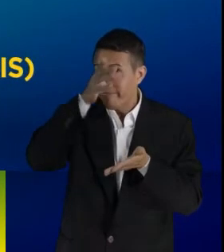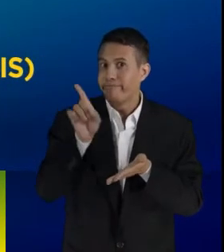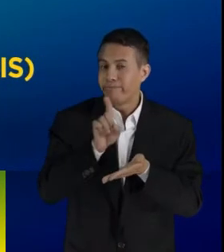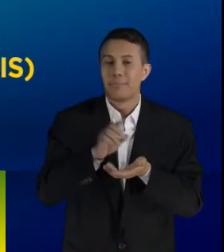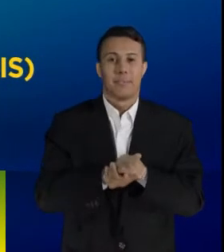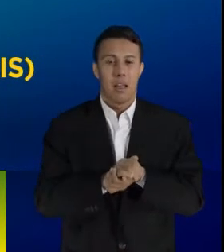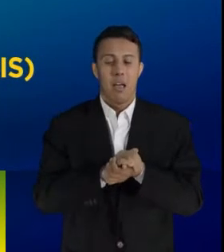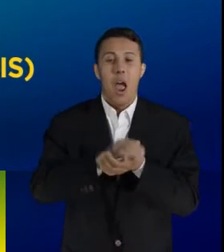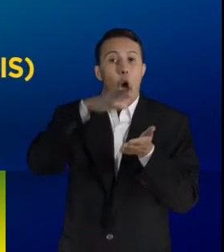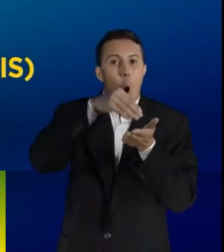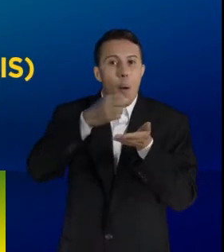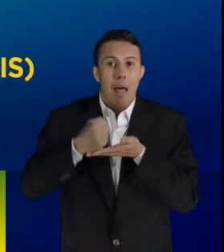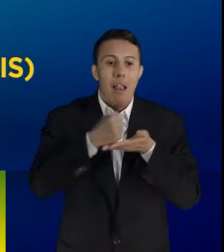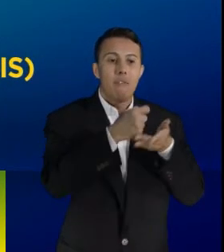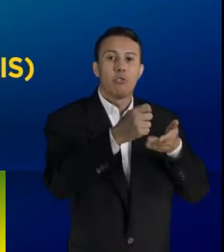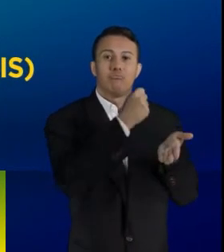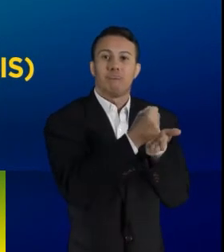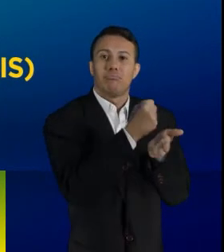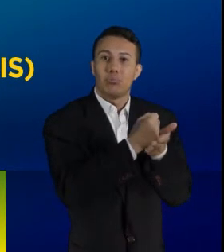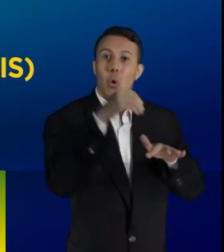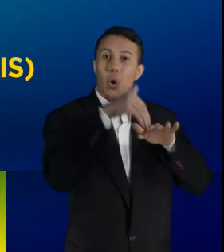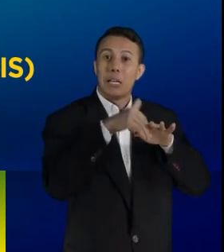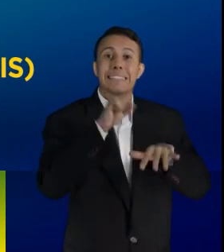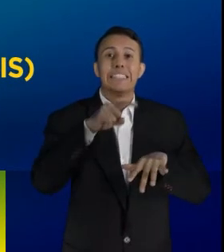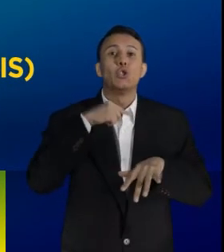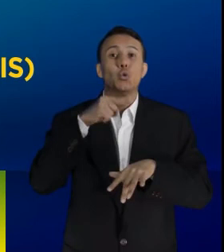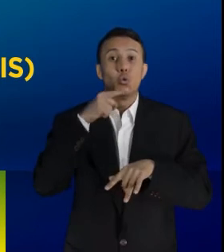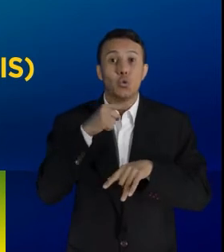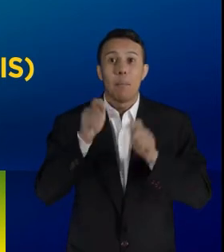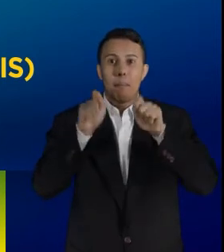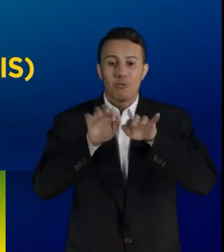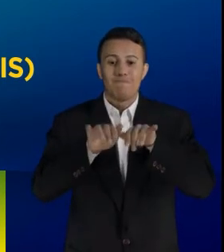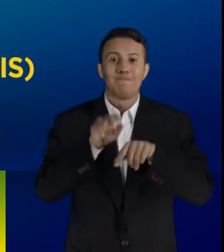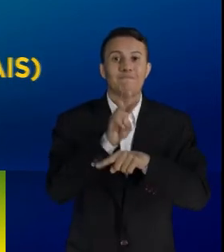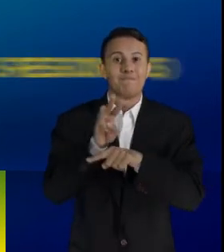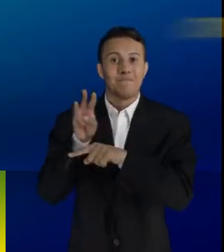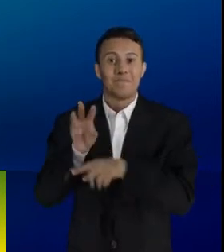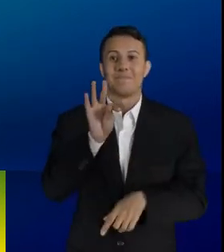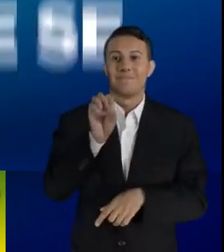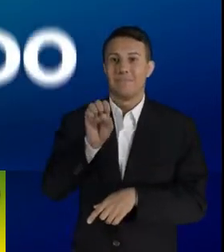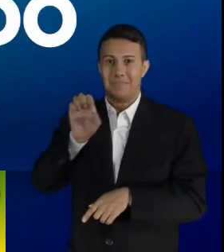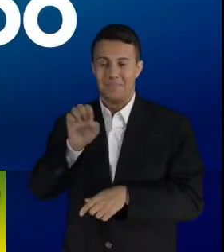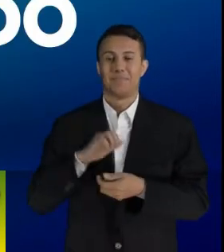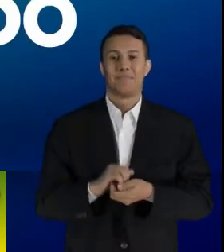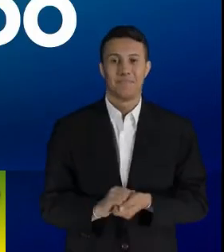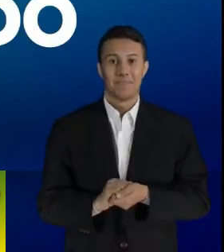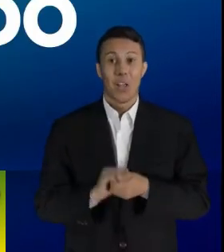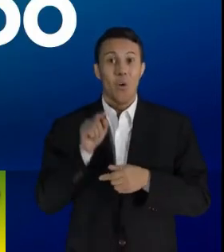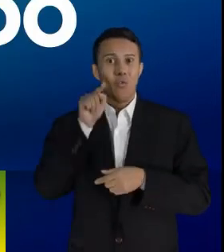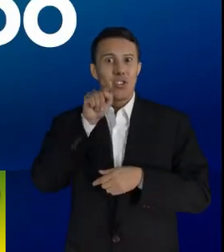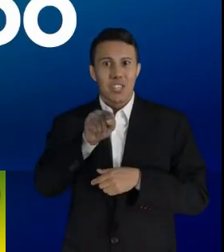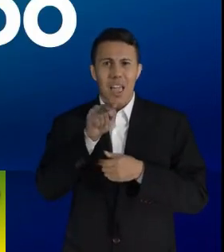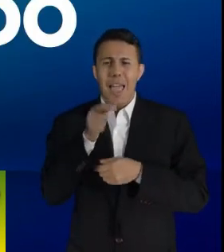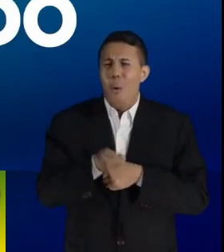cópia no cartório eleitoral e, em caso de dúvida, entre no site do Tribunal Superior Eleitoral. Você está